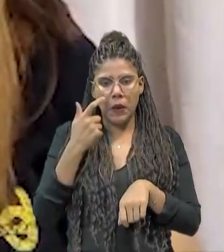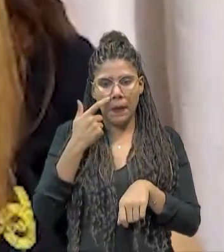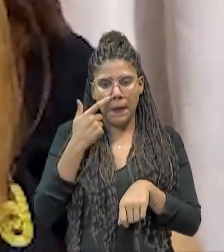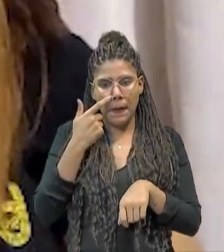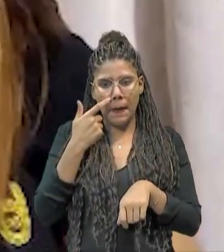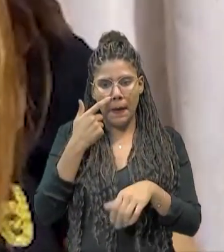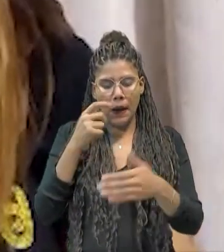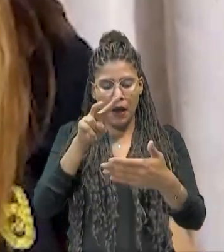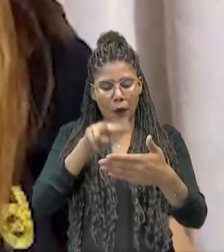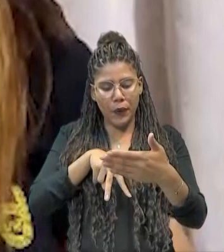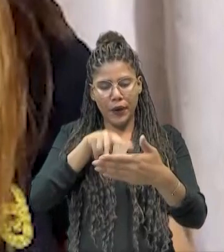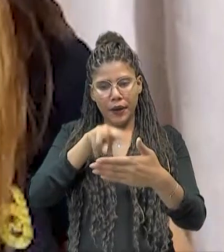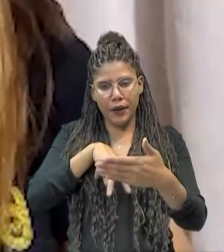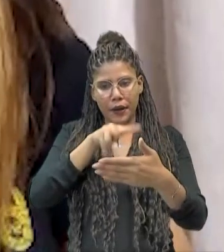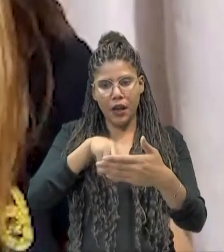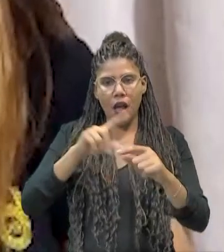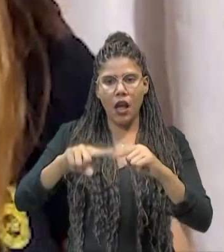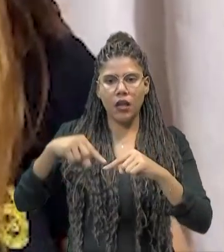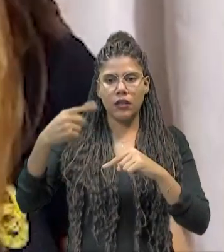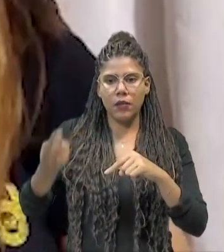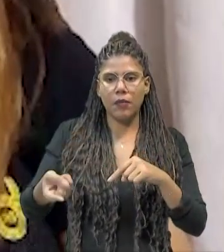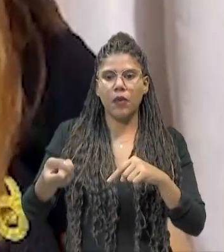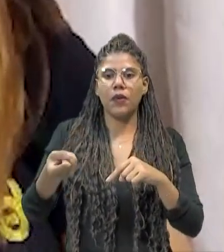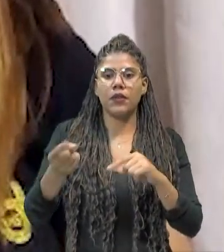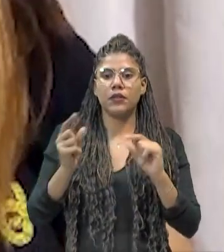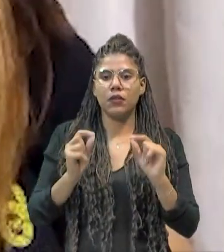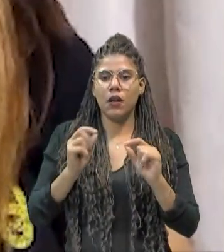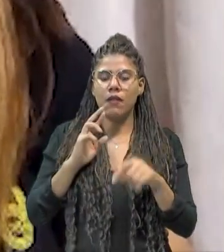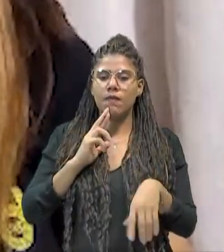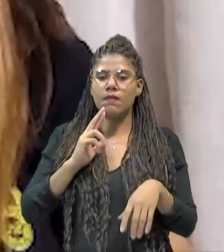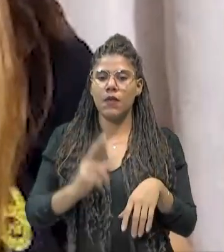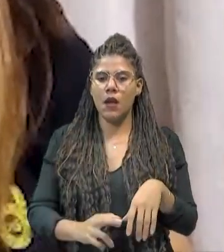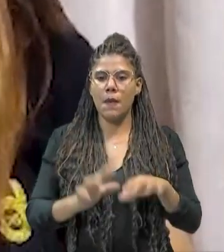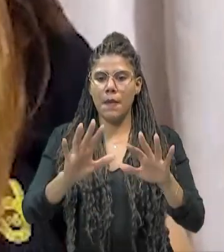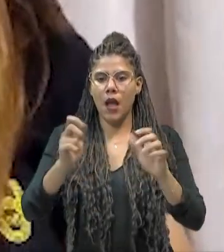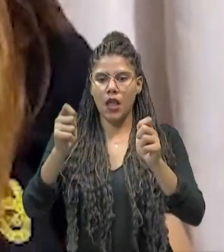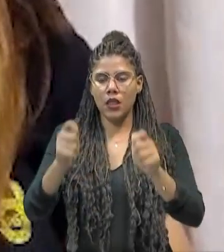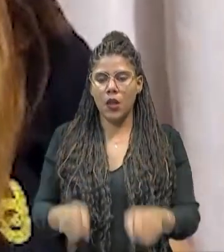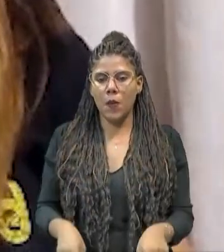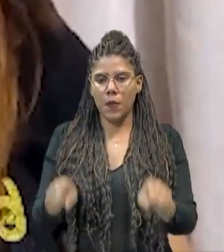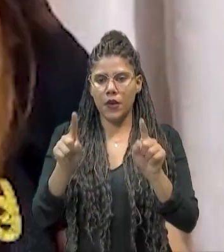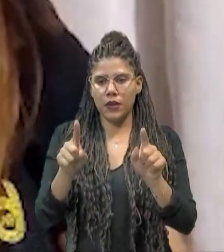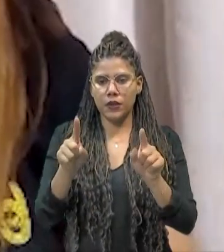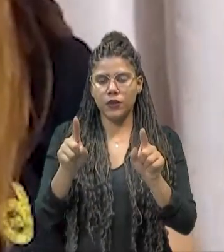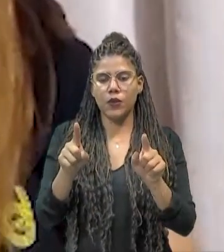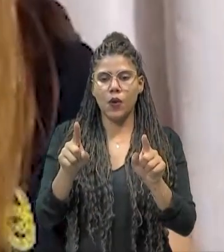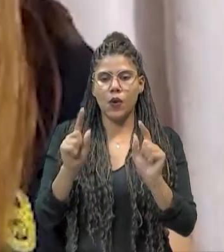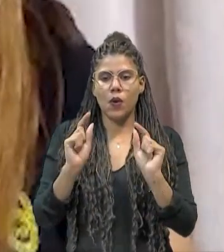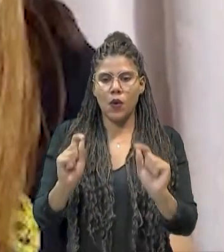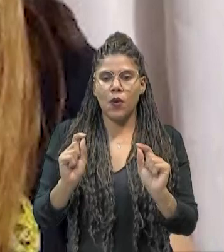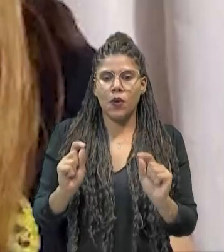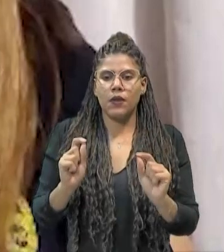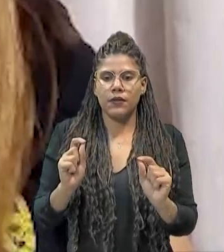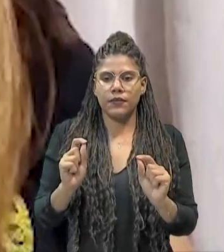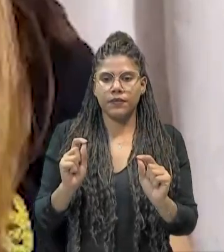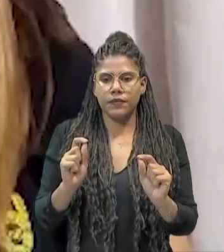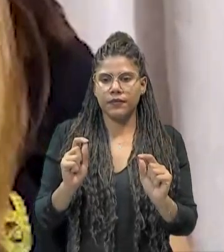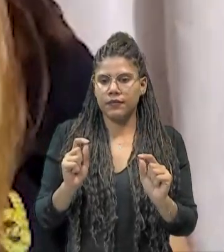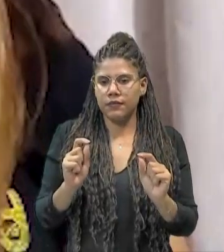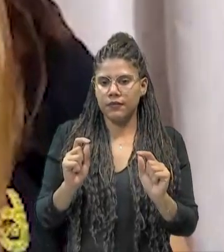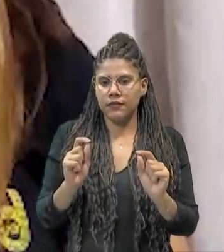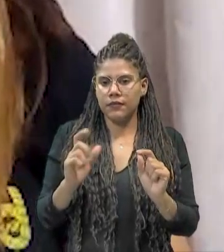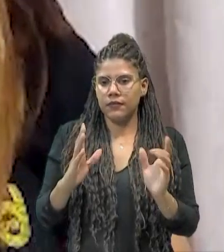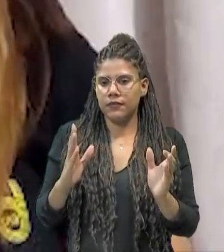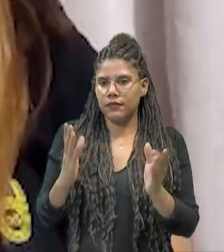o processo, depois saiu que a causa era ganha, porém, não foi necessário colocar no juizado de pequenas